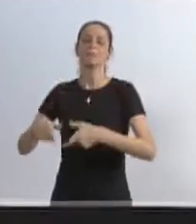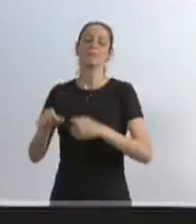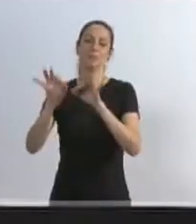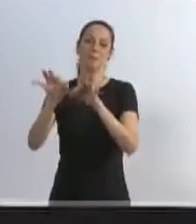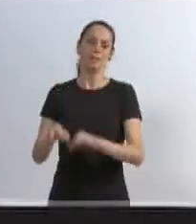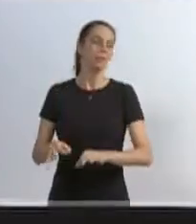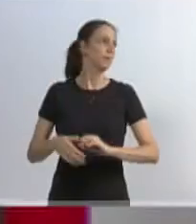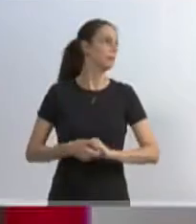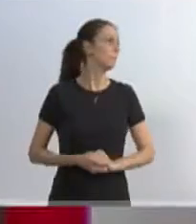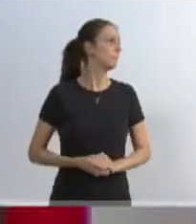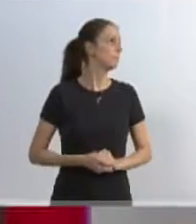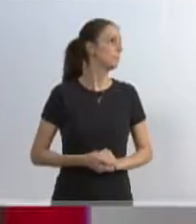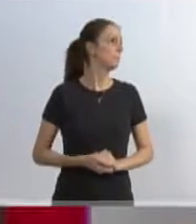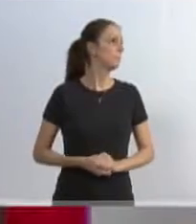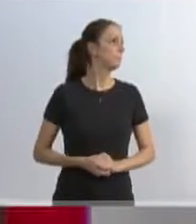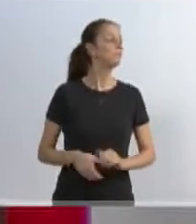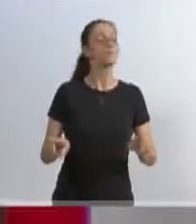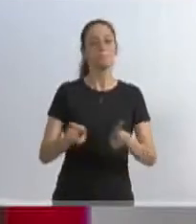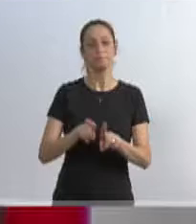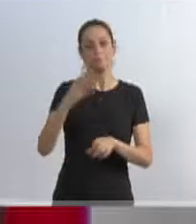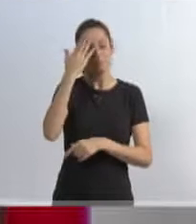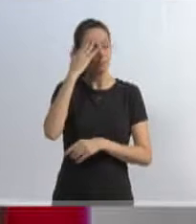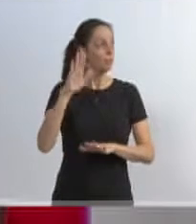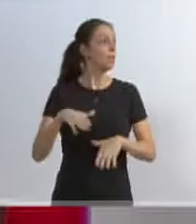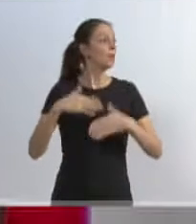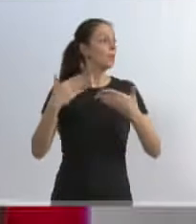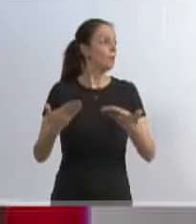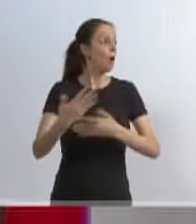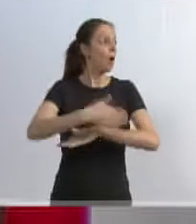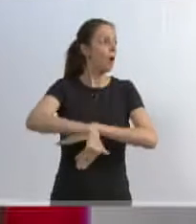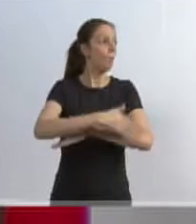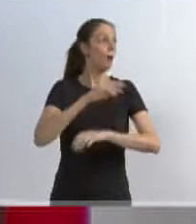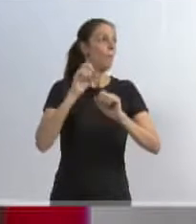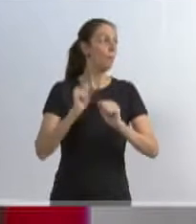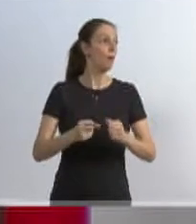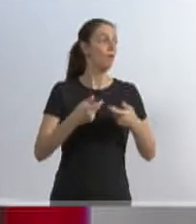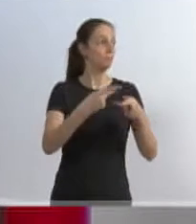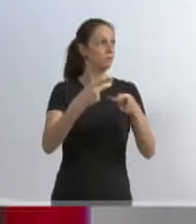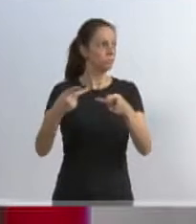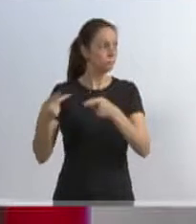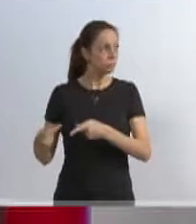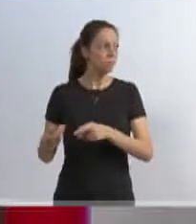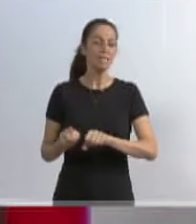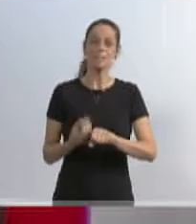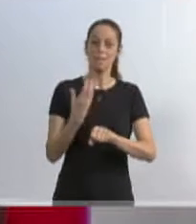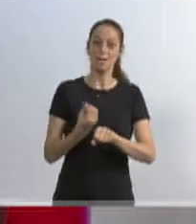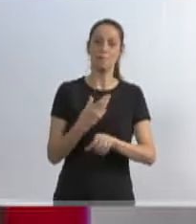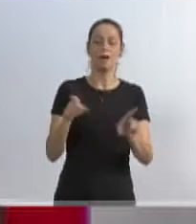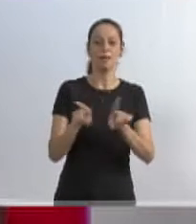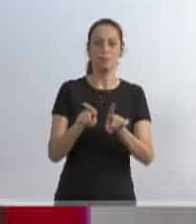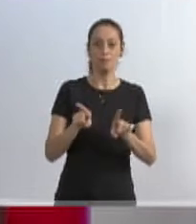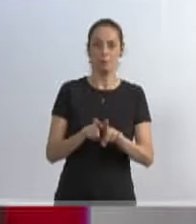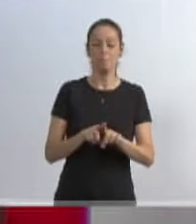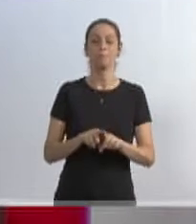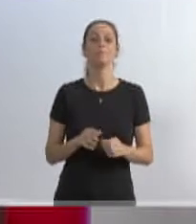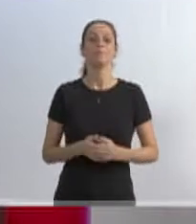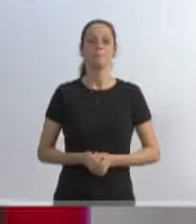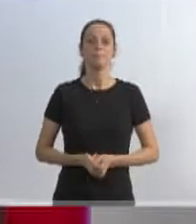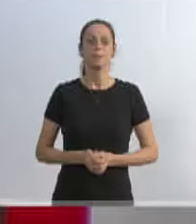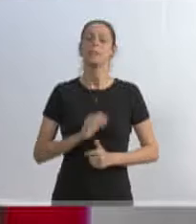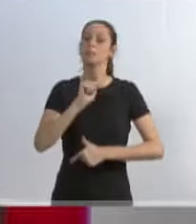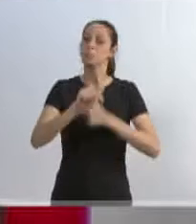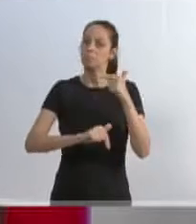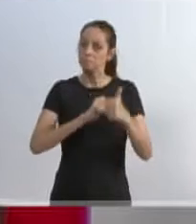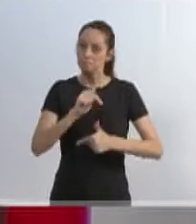quais as ruas que também possam ser visitadas, também pelo Samai, e o tempo de composição de cada material. Este é um